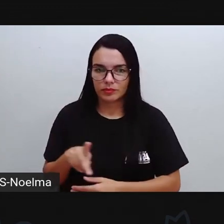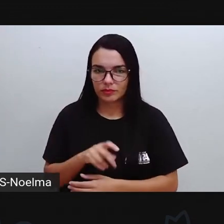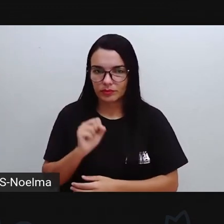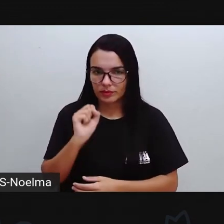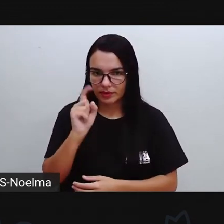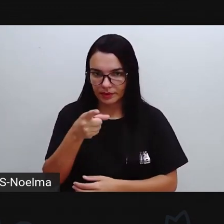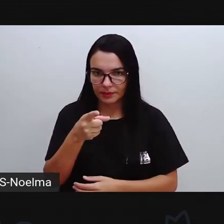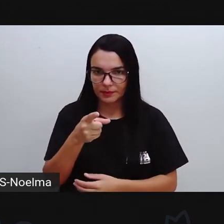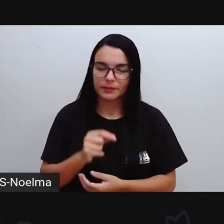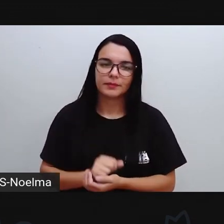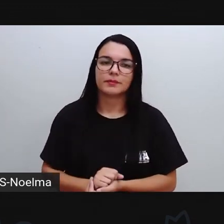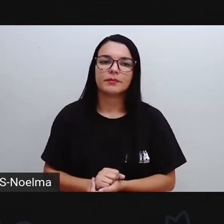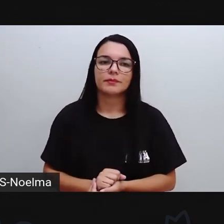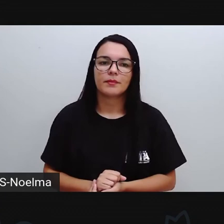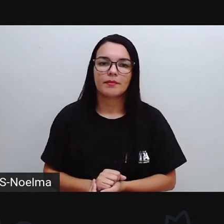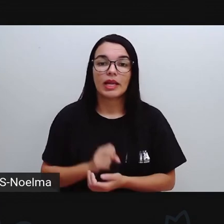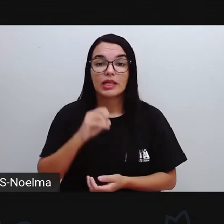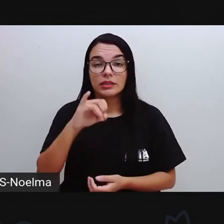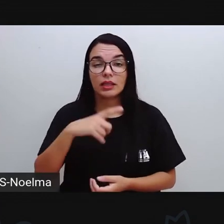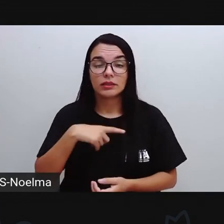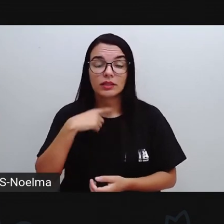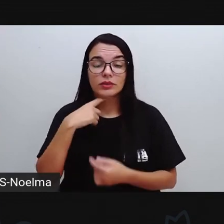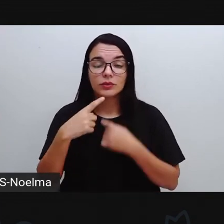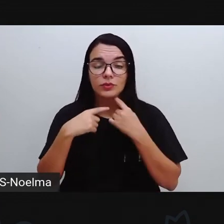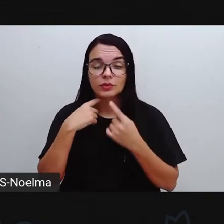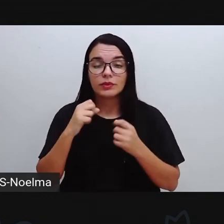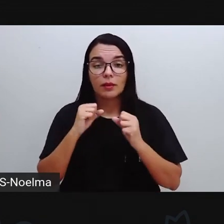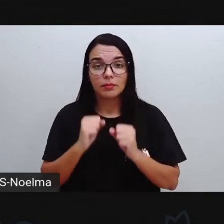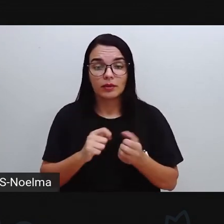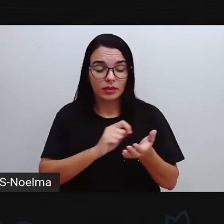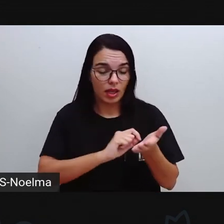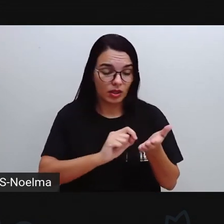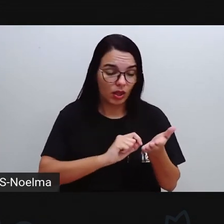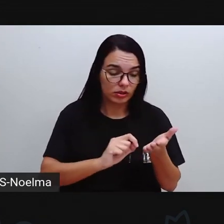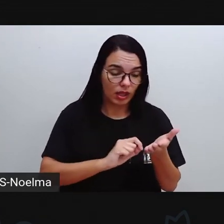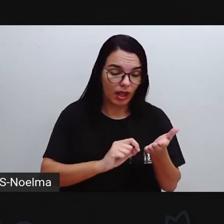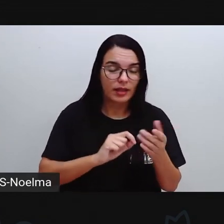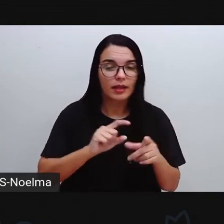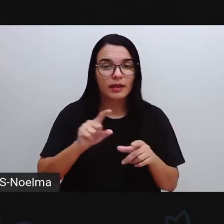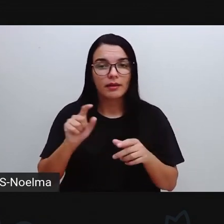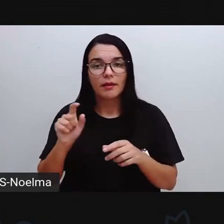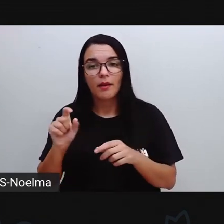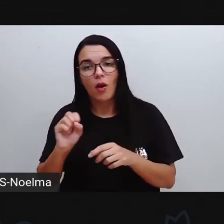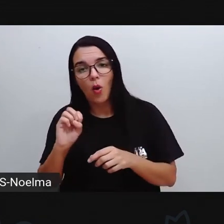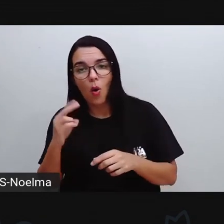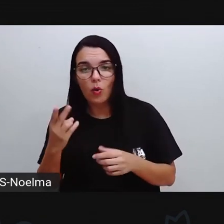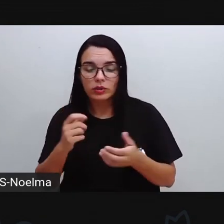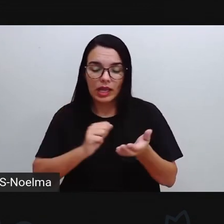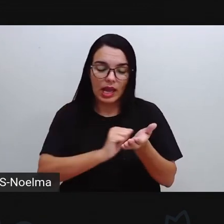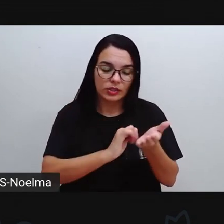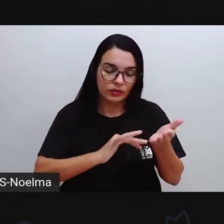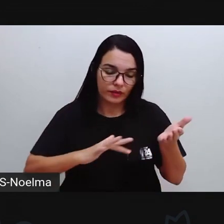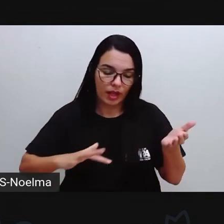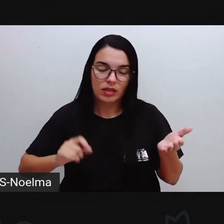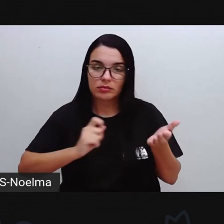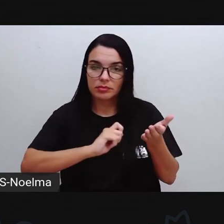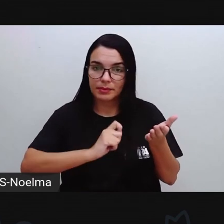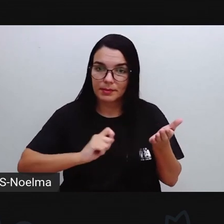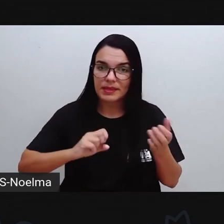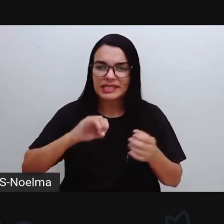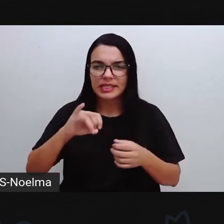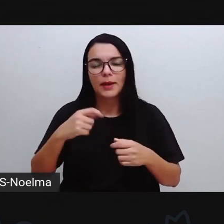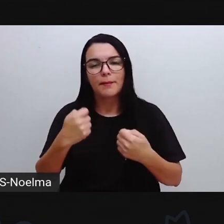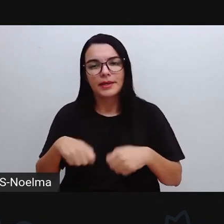escolas de vocês, certo? Se sentirem qualquer dúvida, faça suas anotações no caderno, na própria atividade. Se